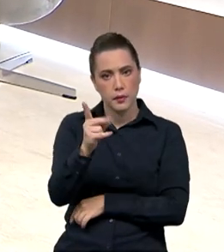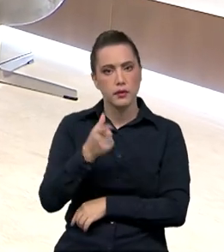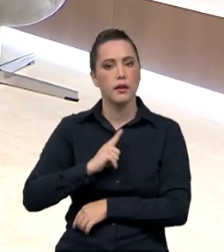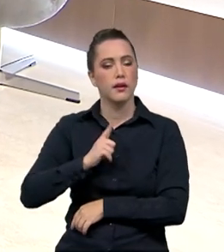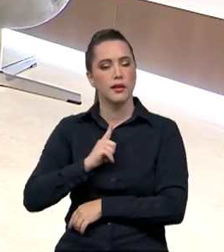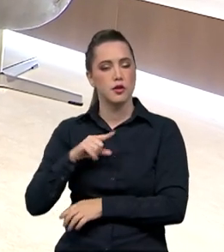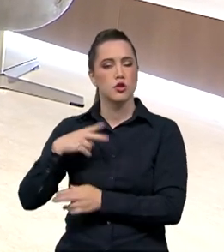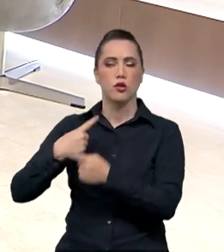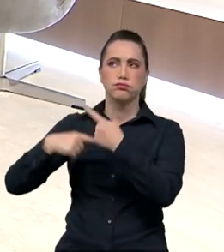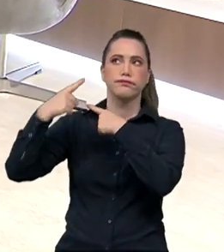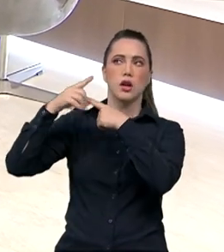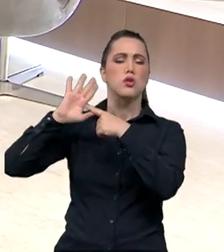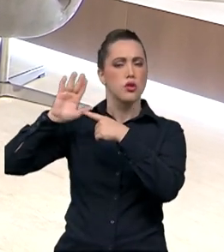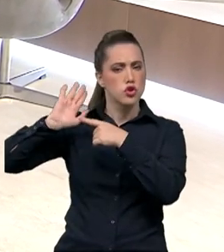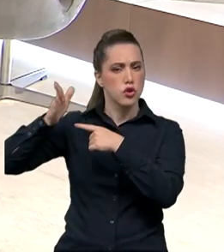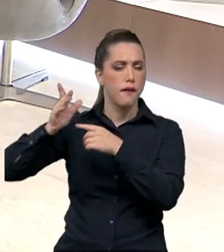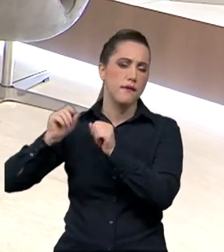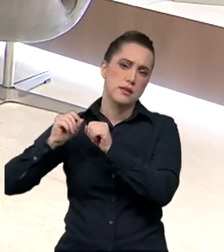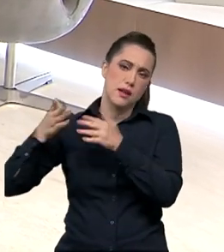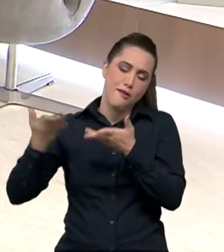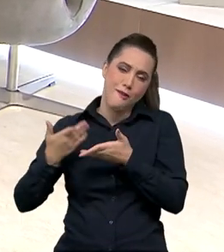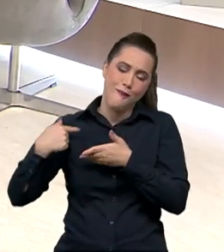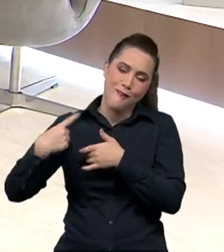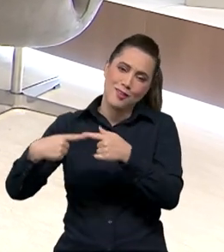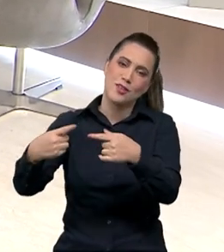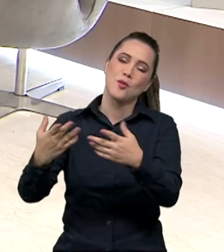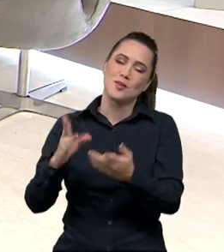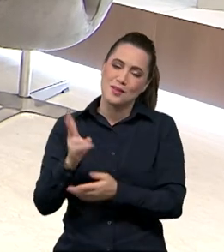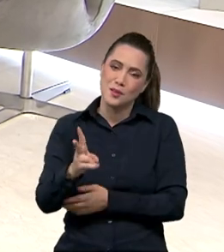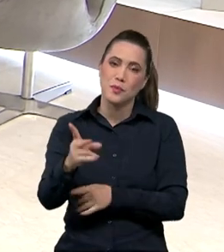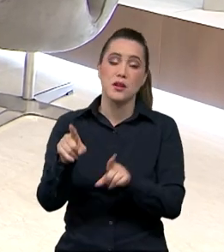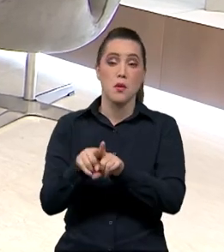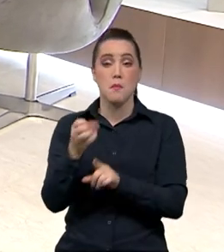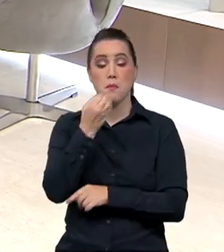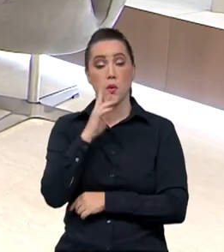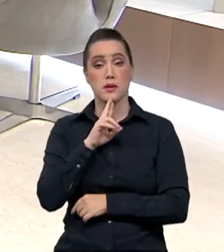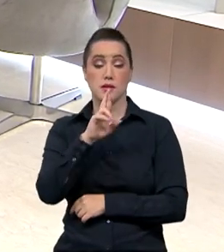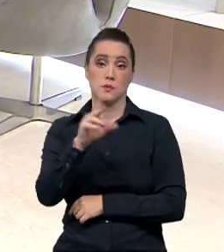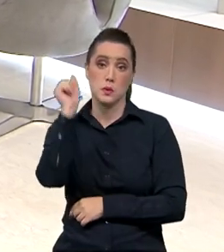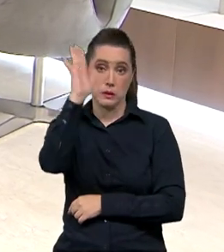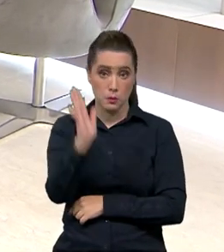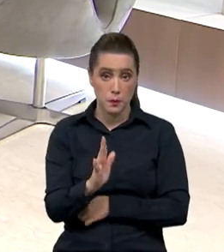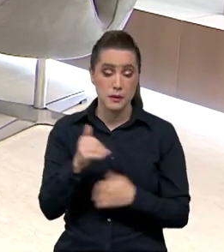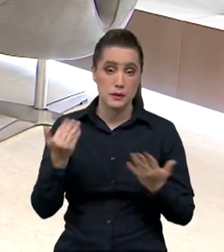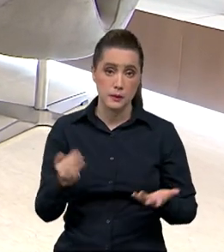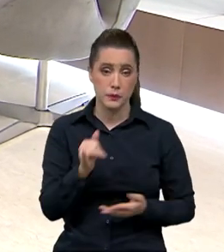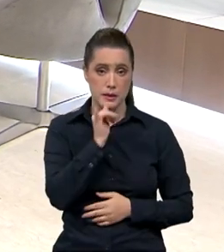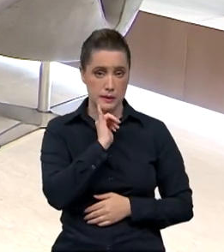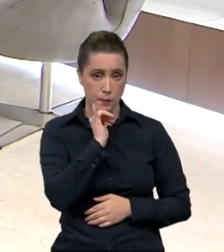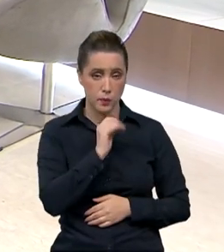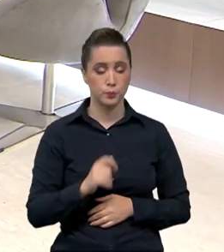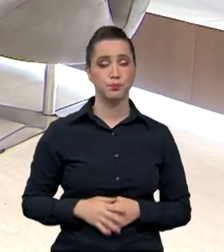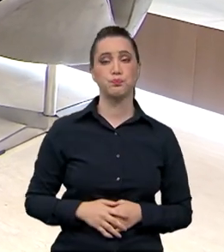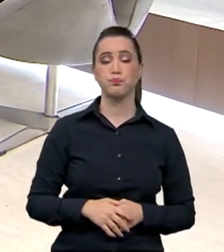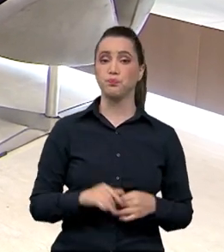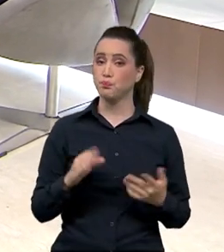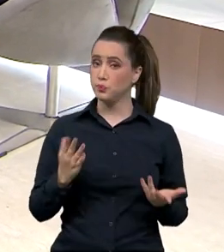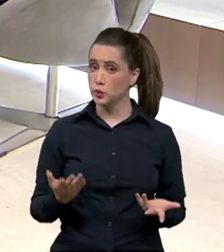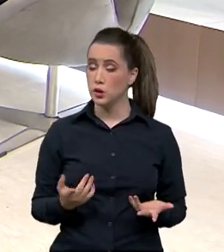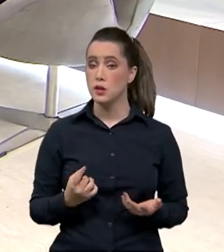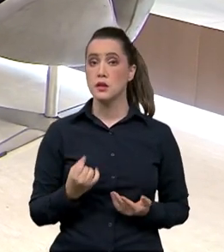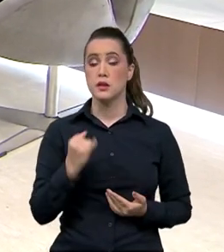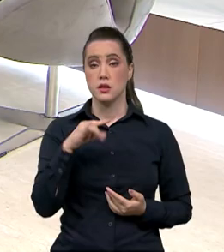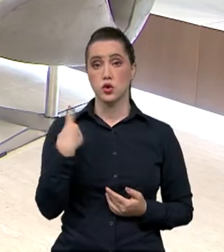tem trazido ótimos resultados para o Brasil. Para você ter só uma ideia, Roberto, a cada um dólar que a gente